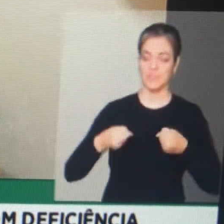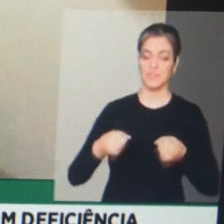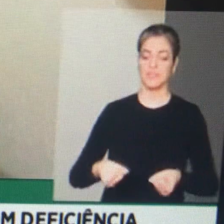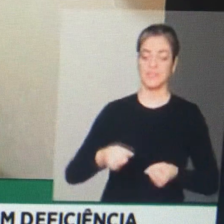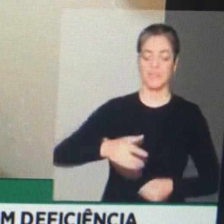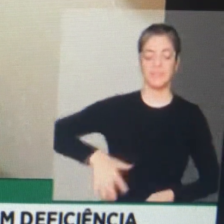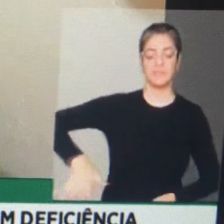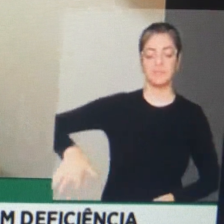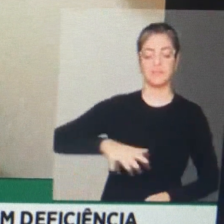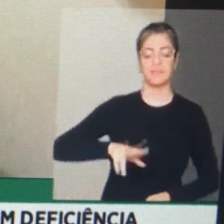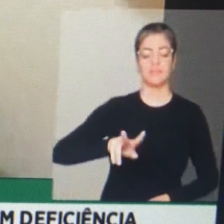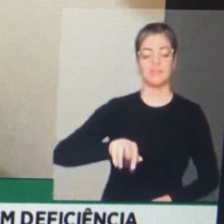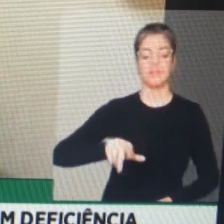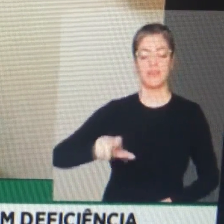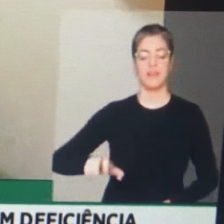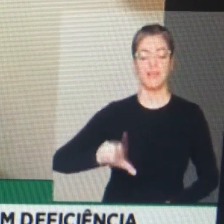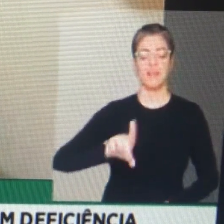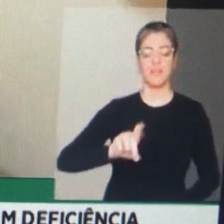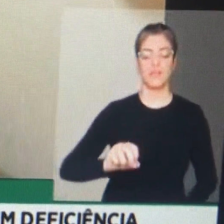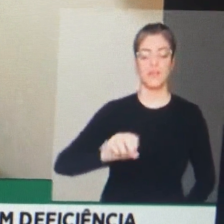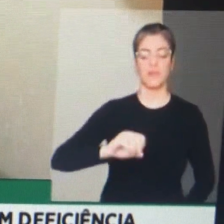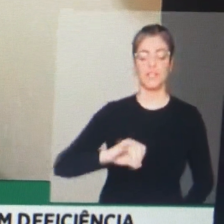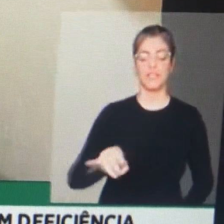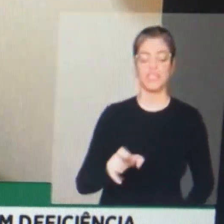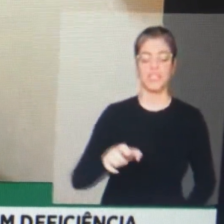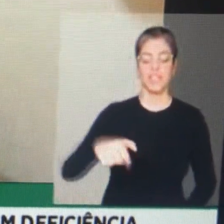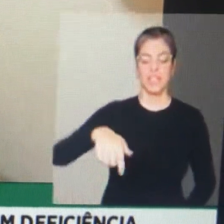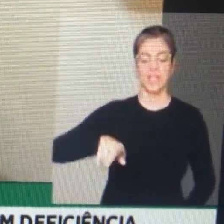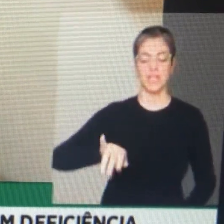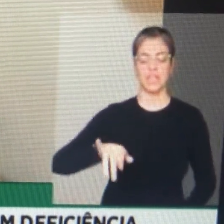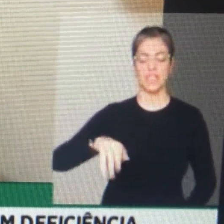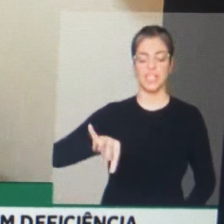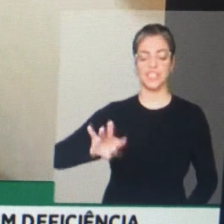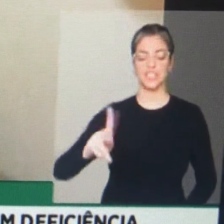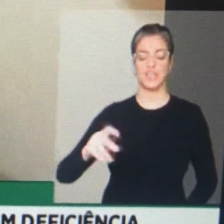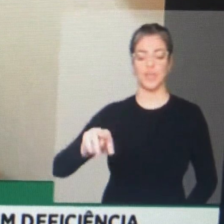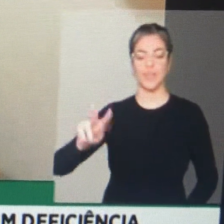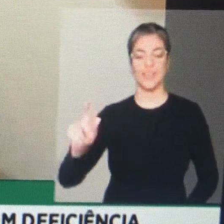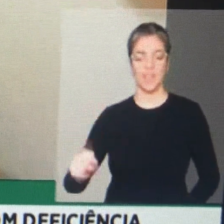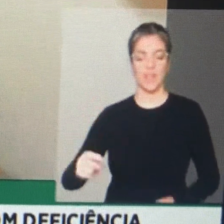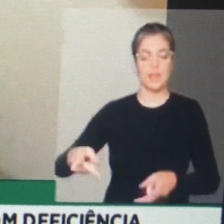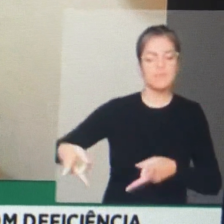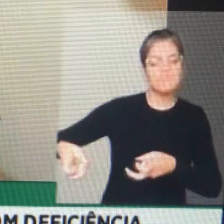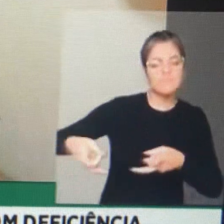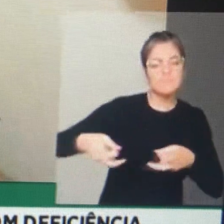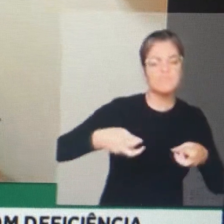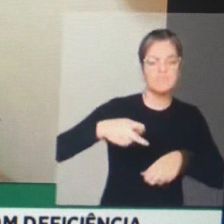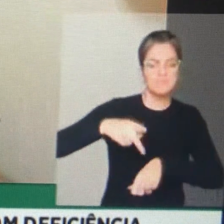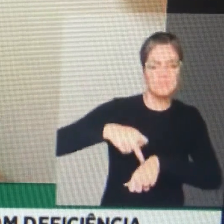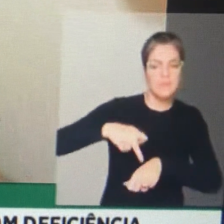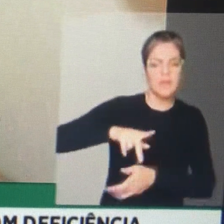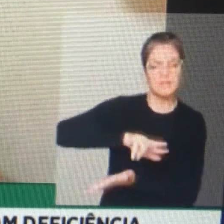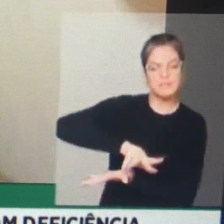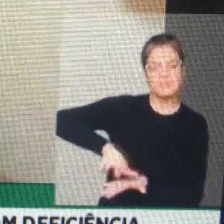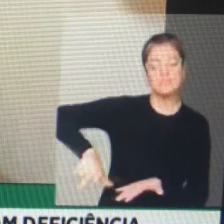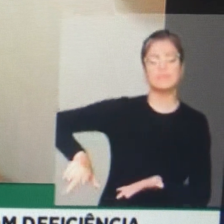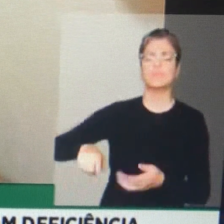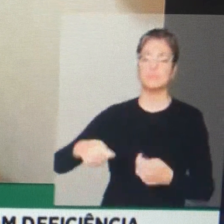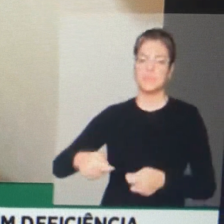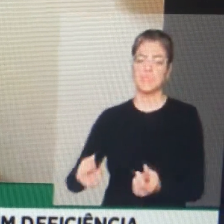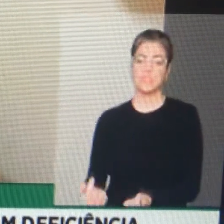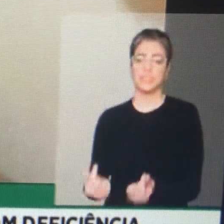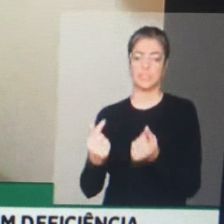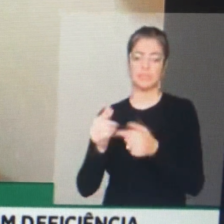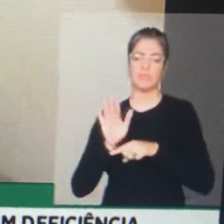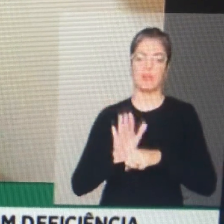Jequitinhonha sejam revertidas em qualidade de vida, em emprego e renda para a população do